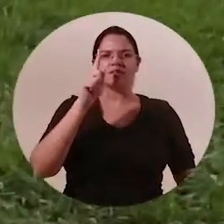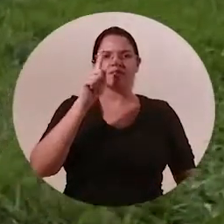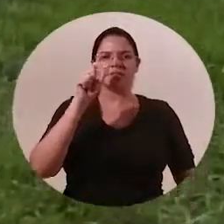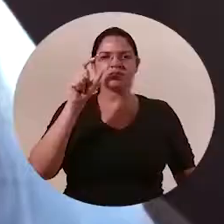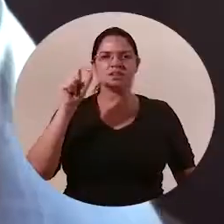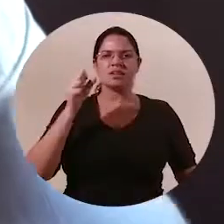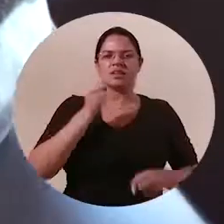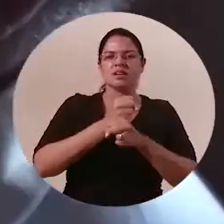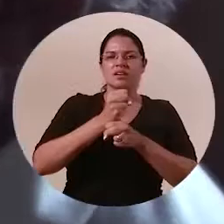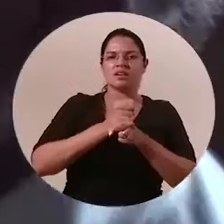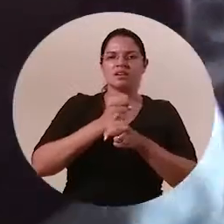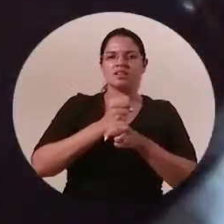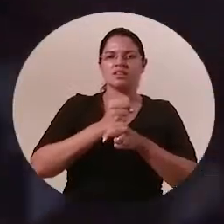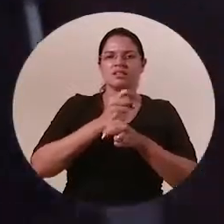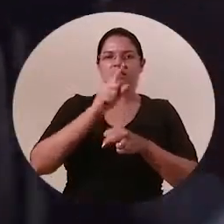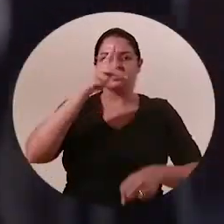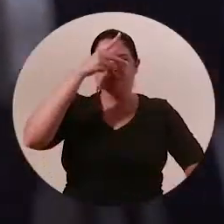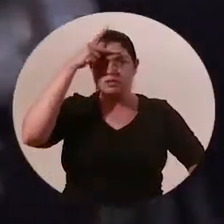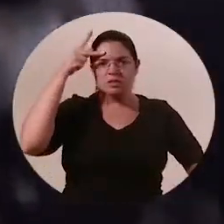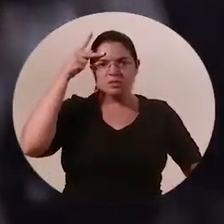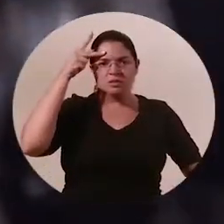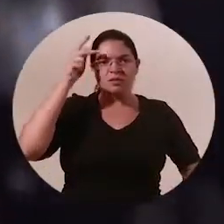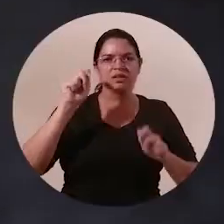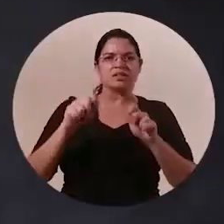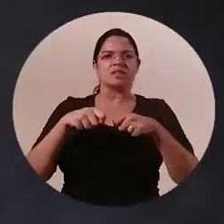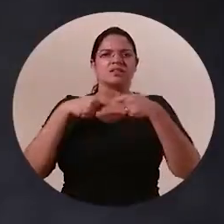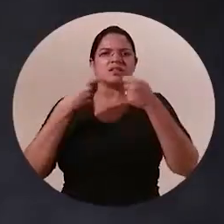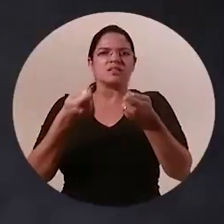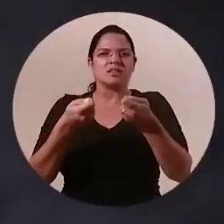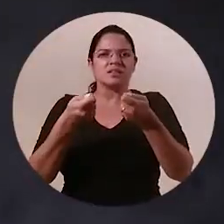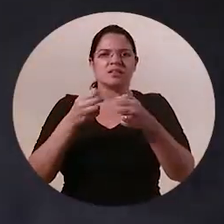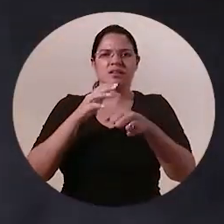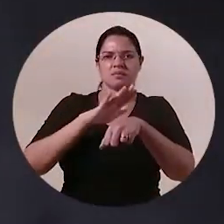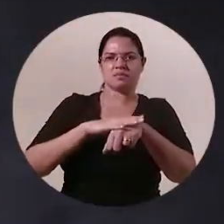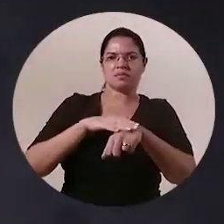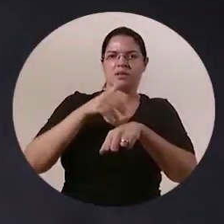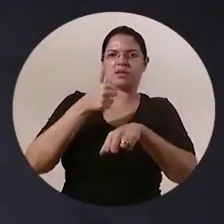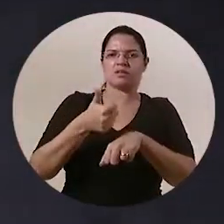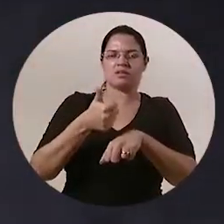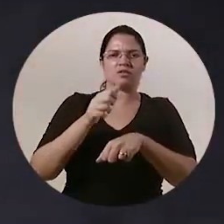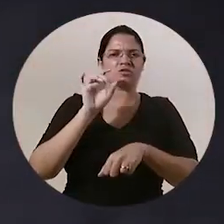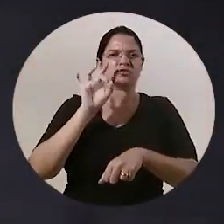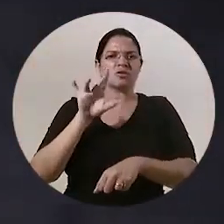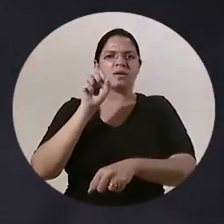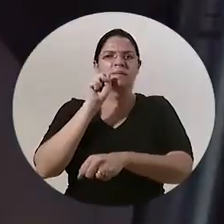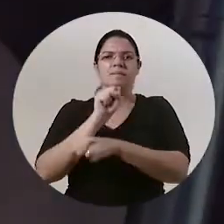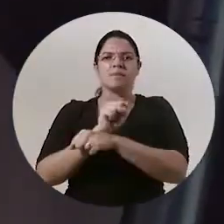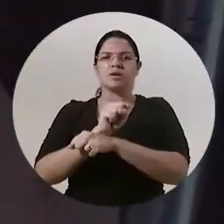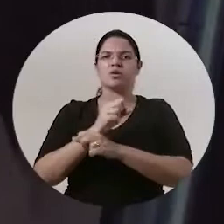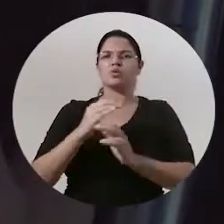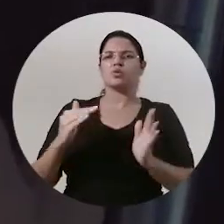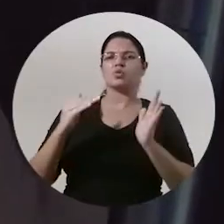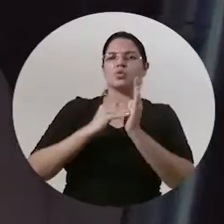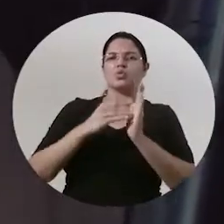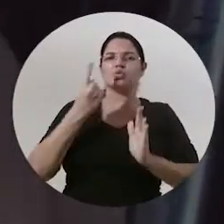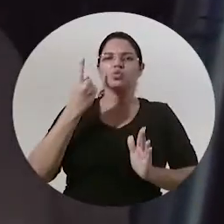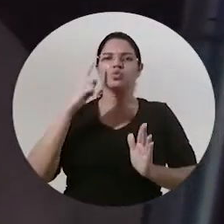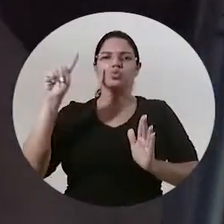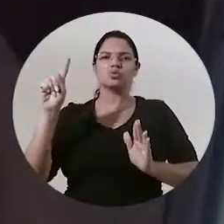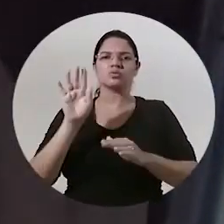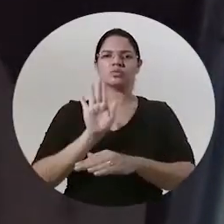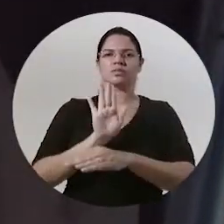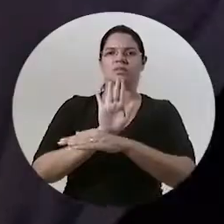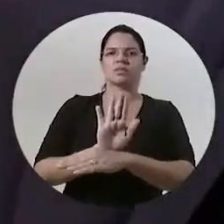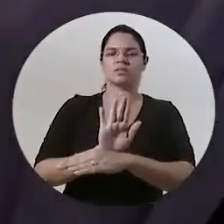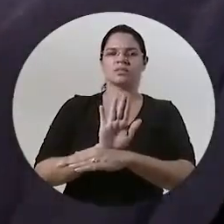pessoas que de si deram o melhor que só pararam no último atendimento que se incomodaram com o